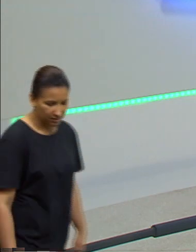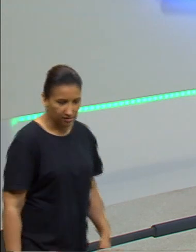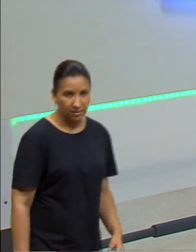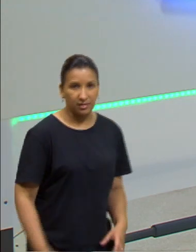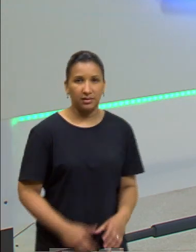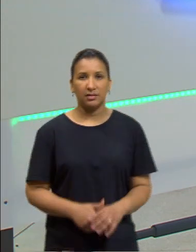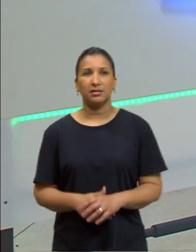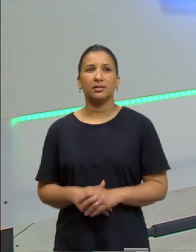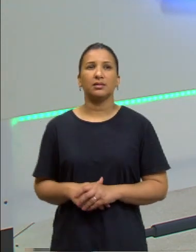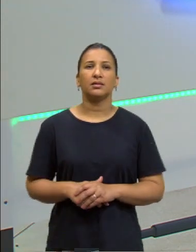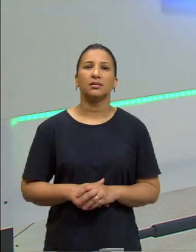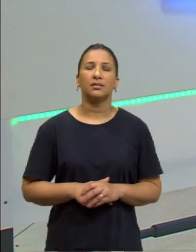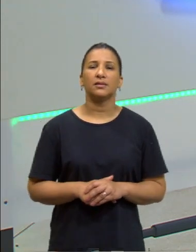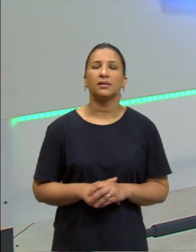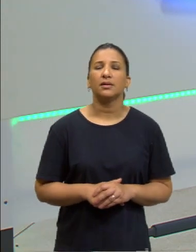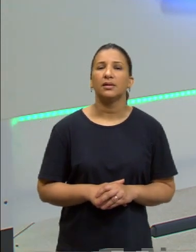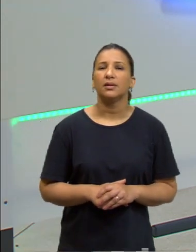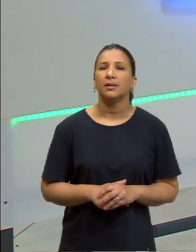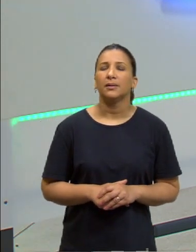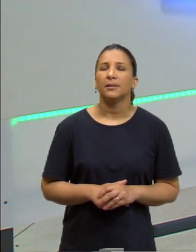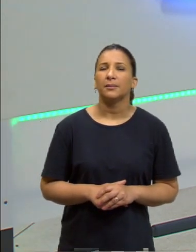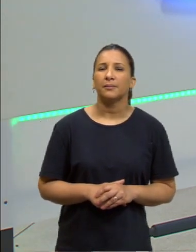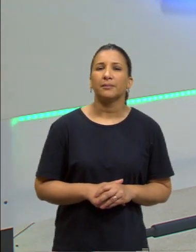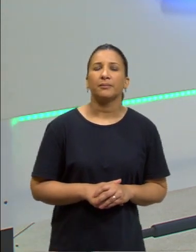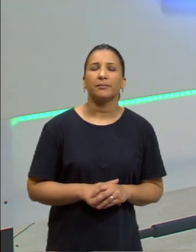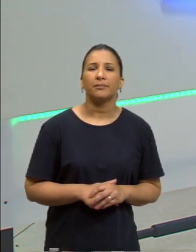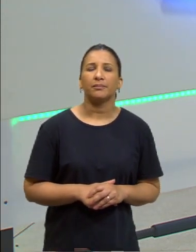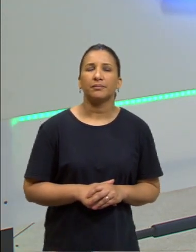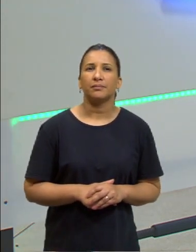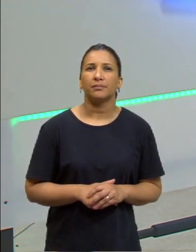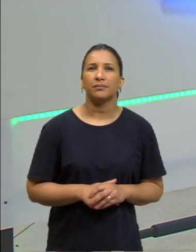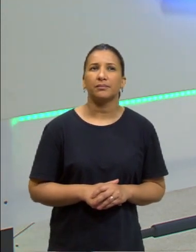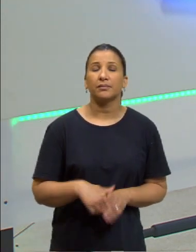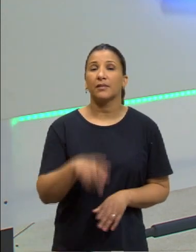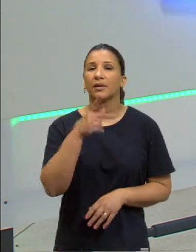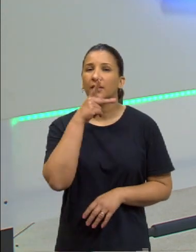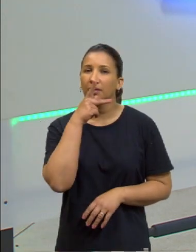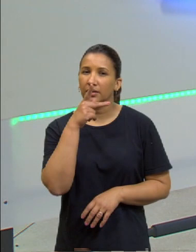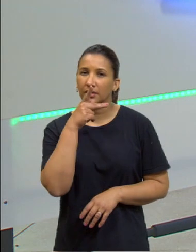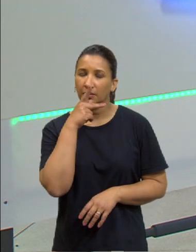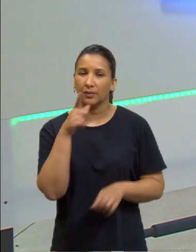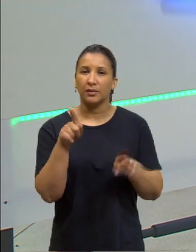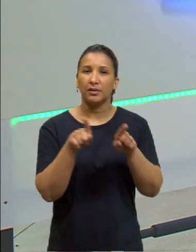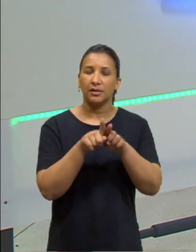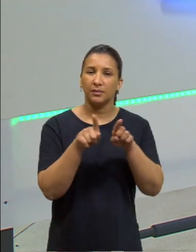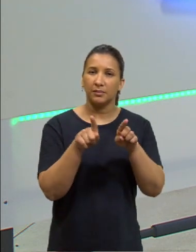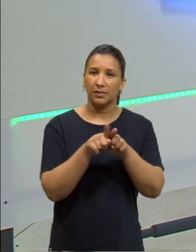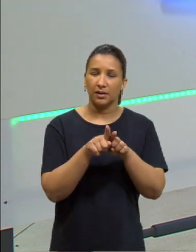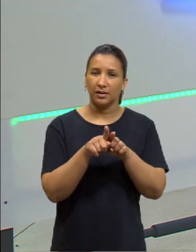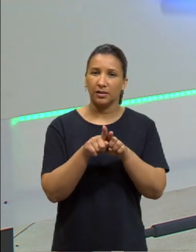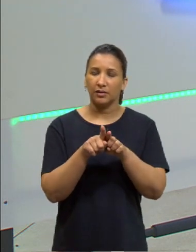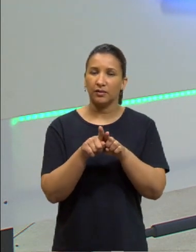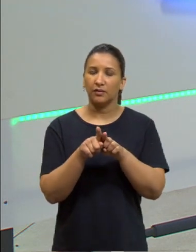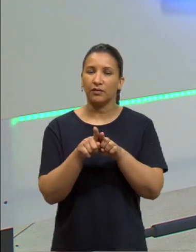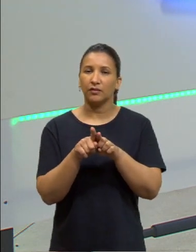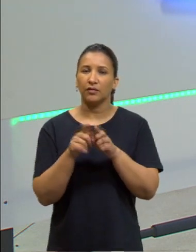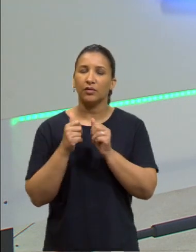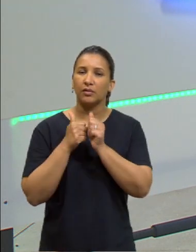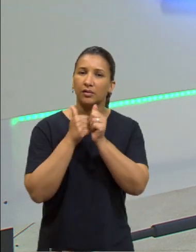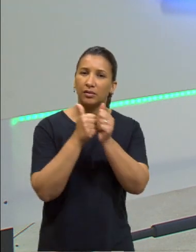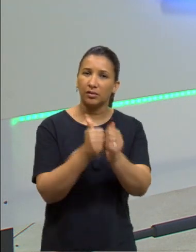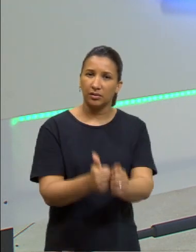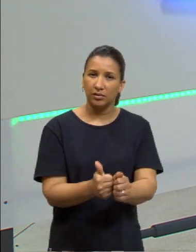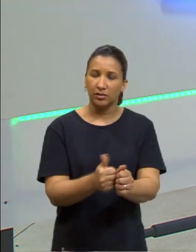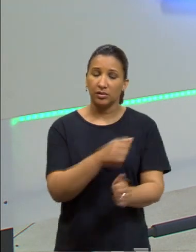Para Platão, que foi discípulo de Sócrates, desenvolveu um racionalismo ético